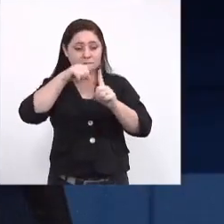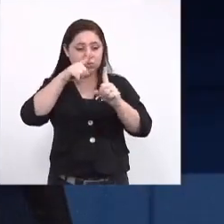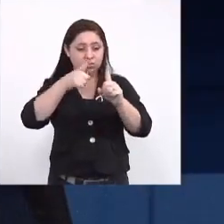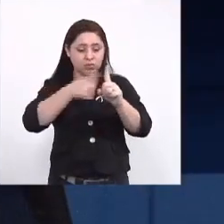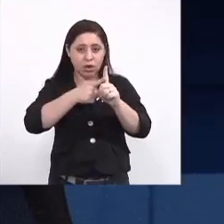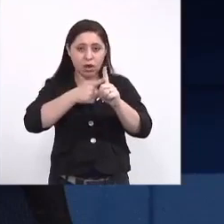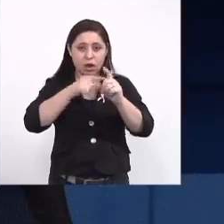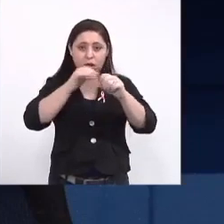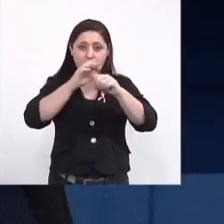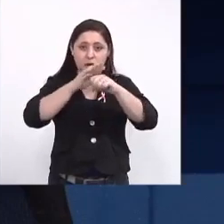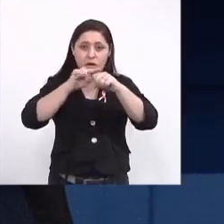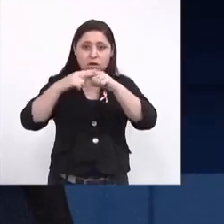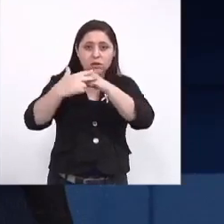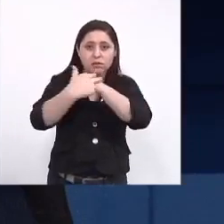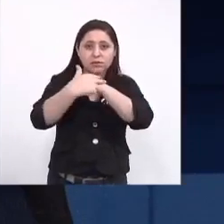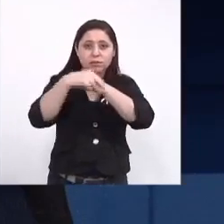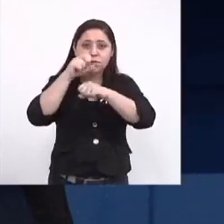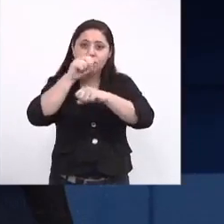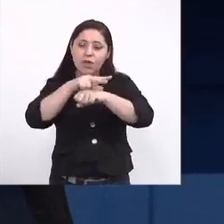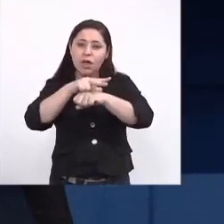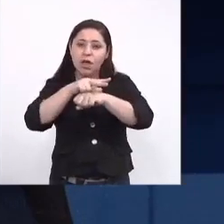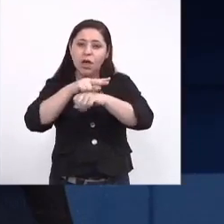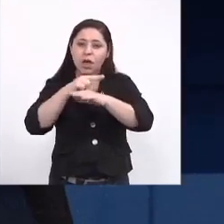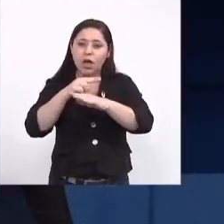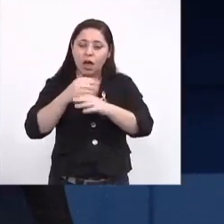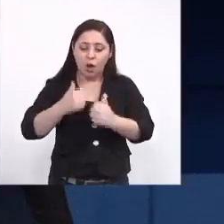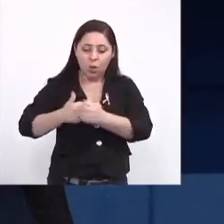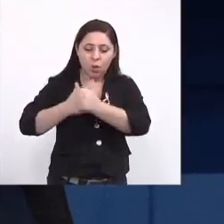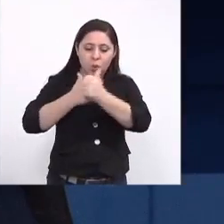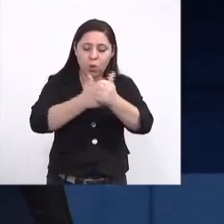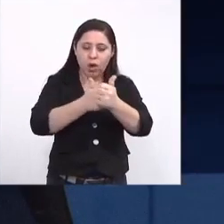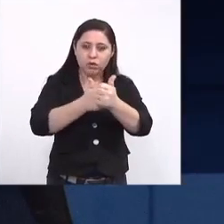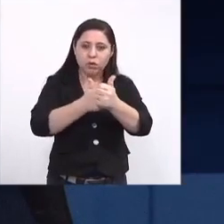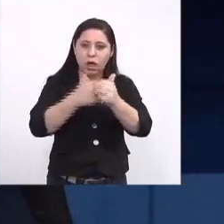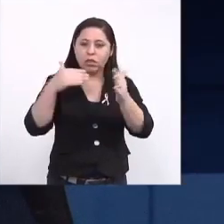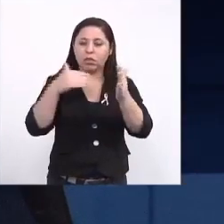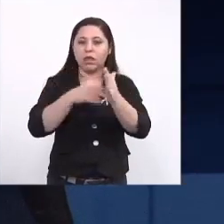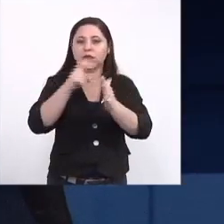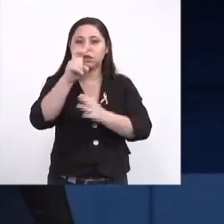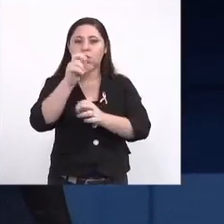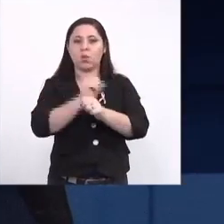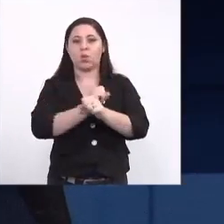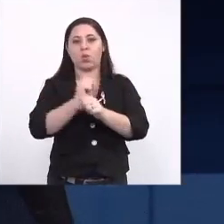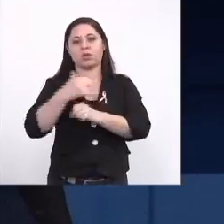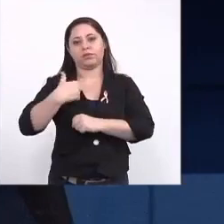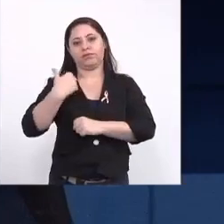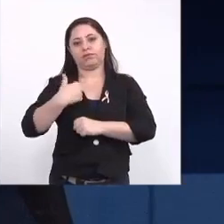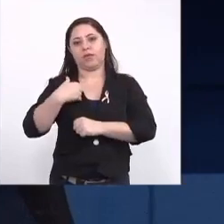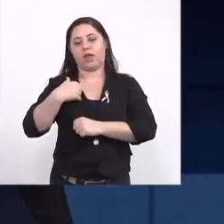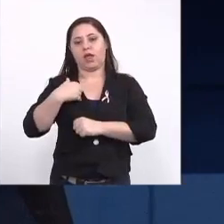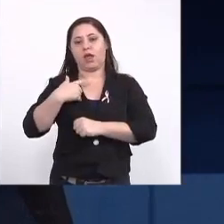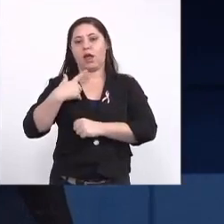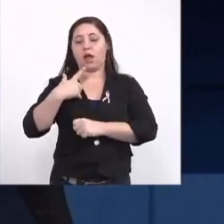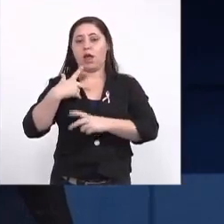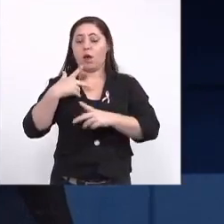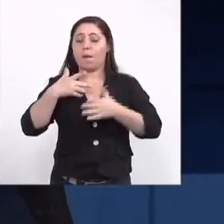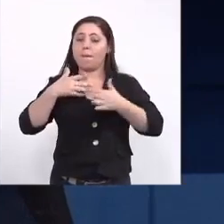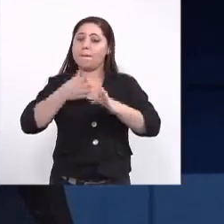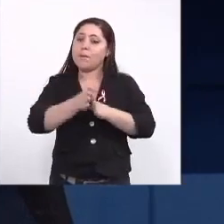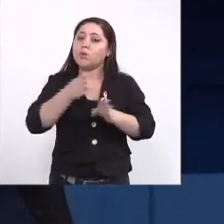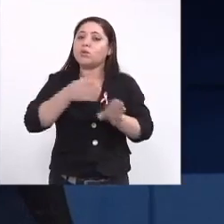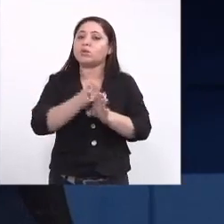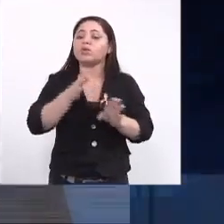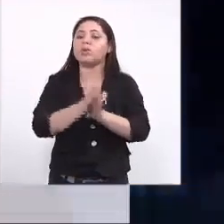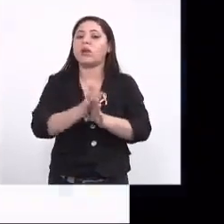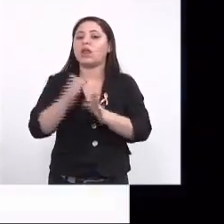2015 e 2018, seja acompanhada até os 5 anos de idade que o início da fase pré-escolar. Essa é uma recomendação do Ministério da Saúde, que